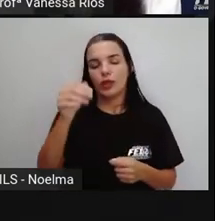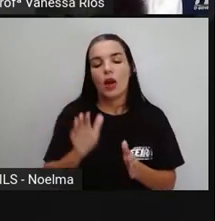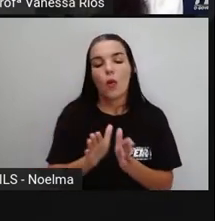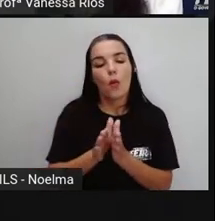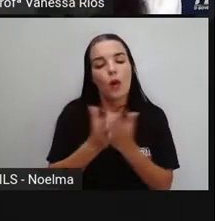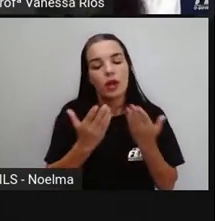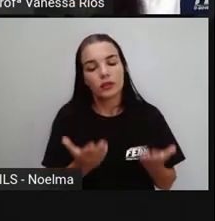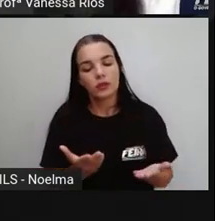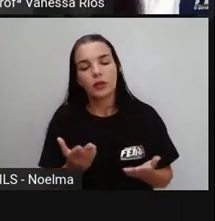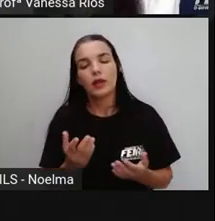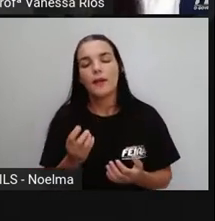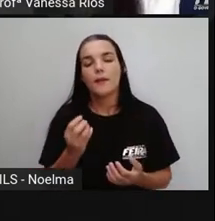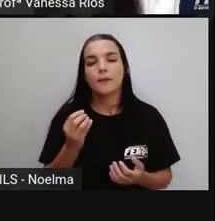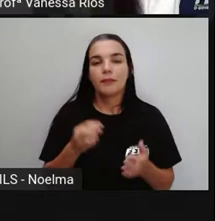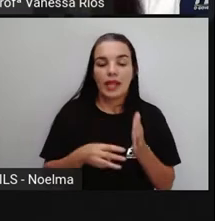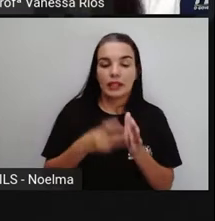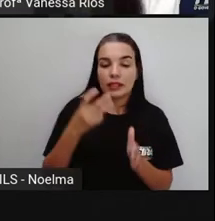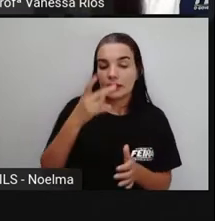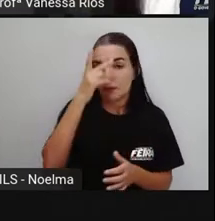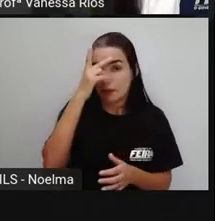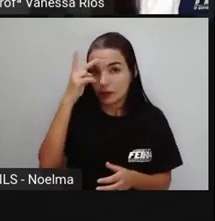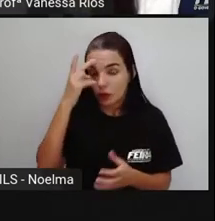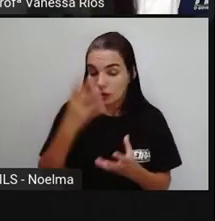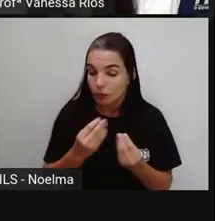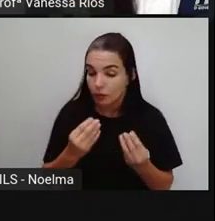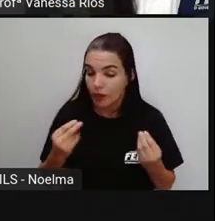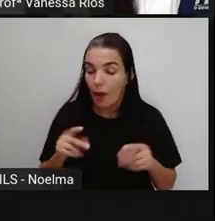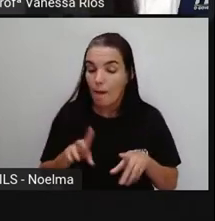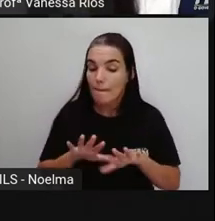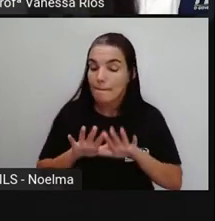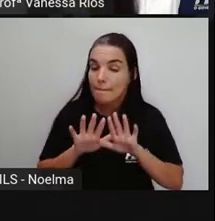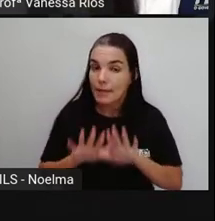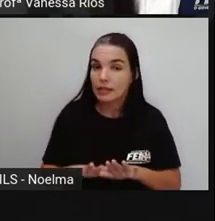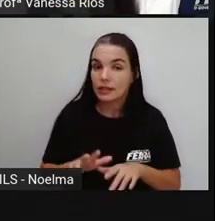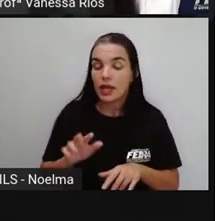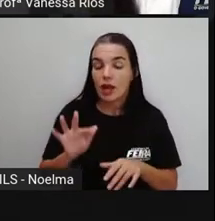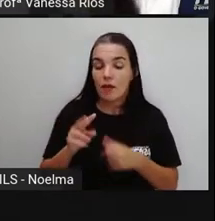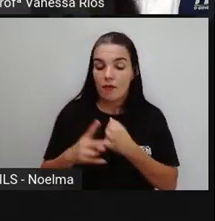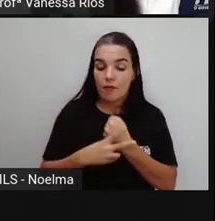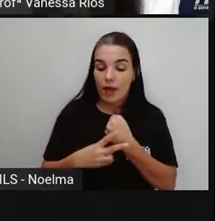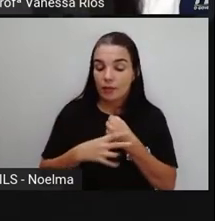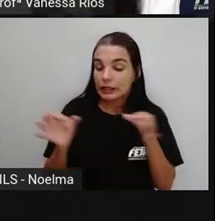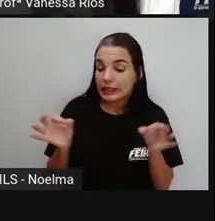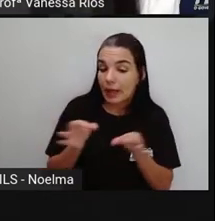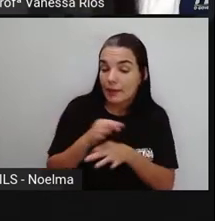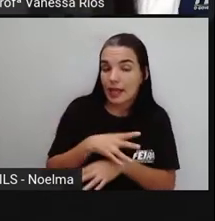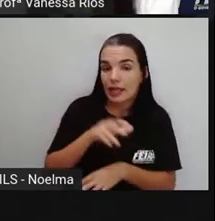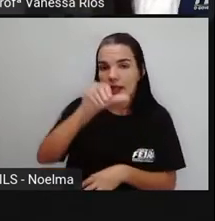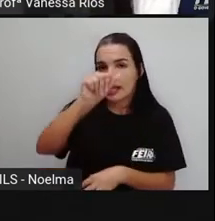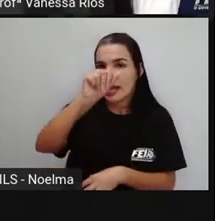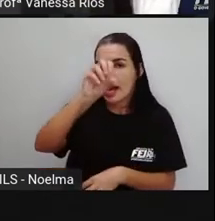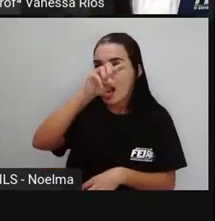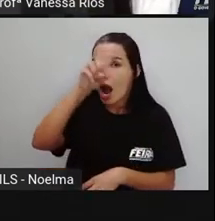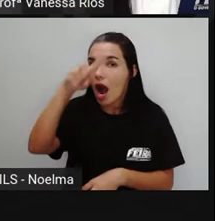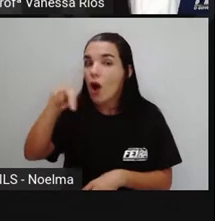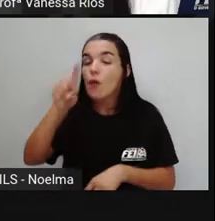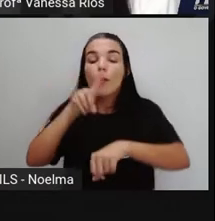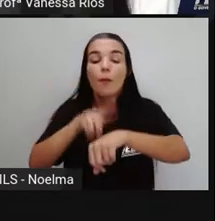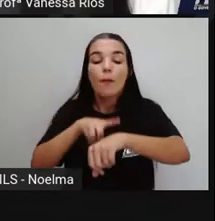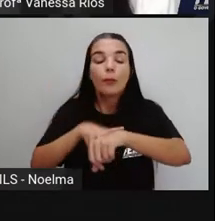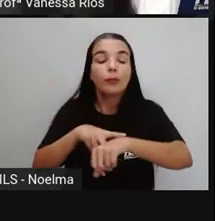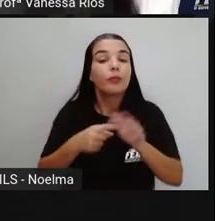Indicando aí a terceira pessoa do plural, mas os verbos aí terminados em an, indicando justamente o tempo